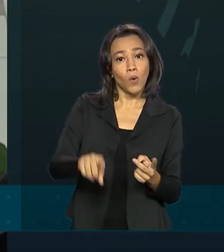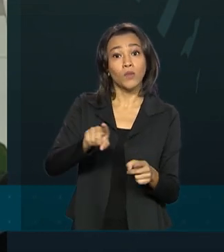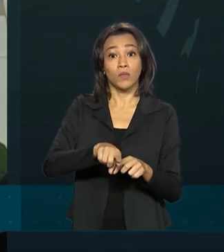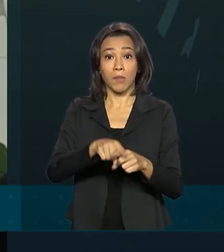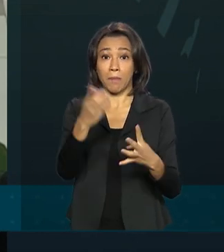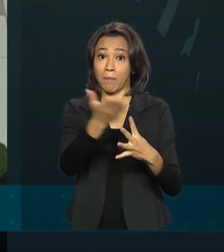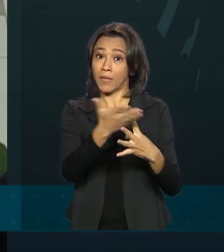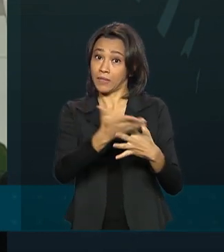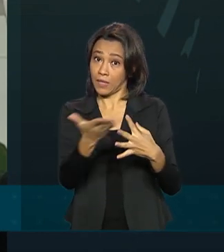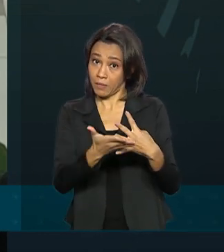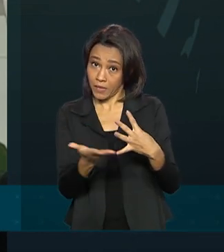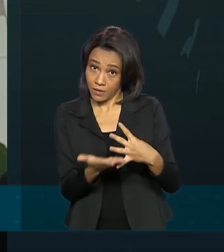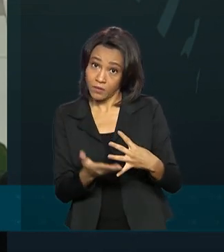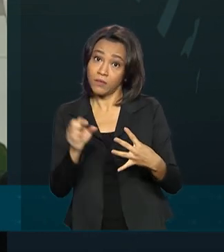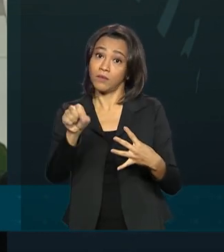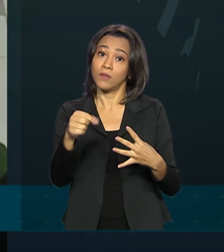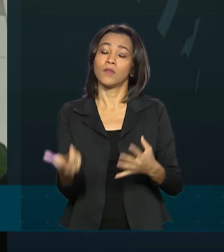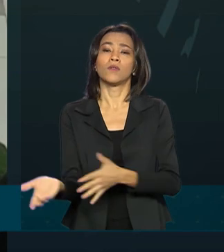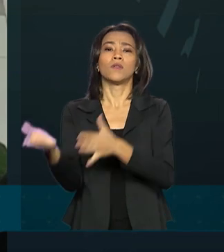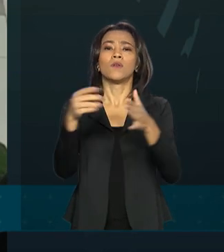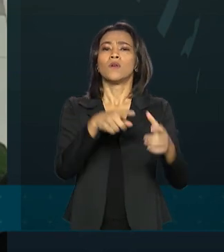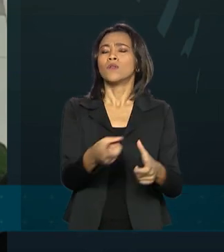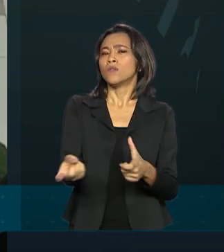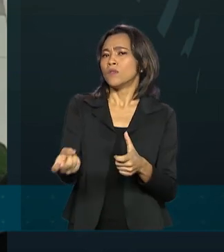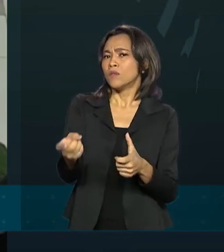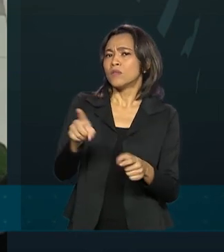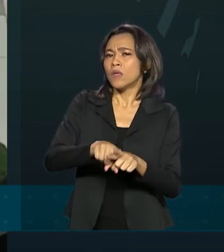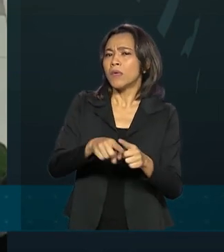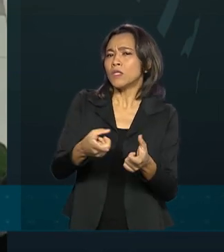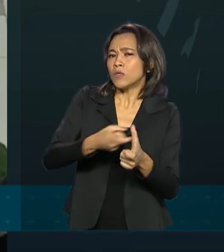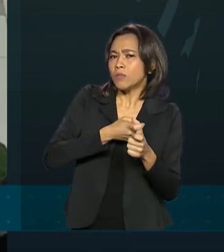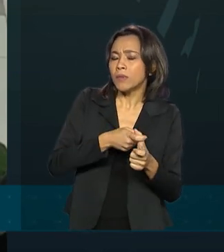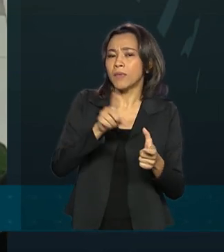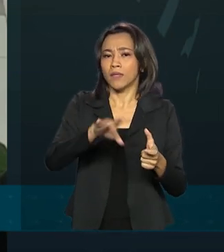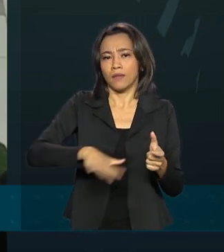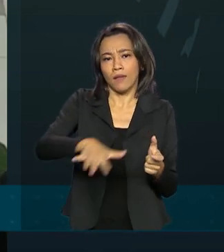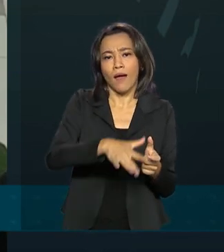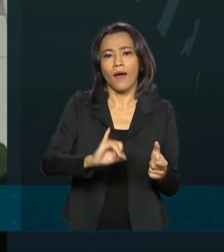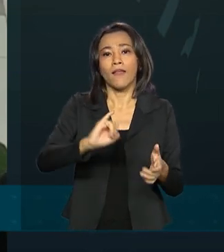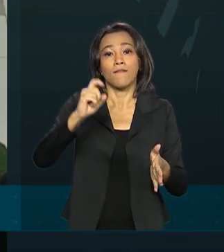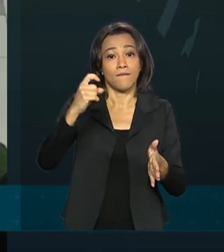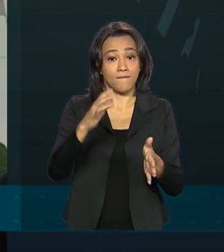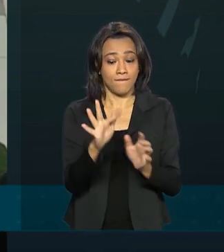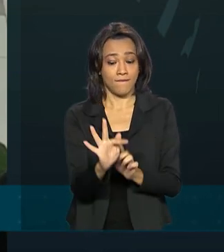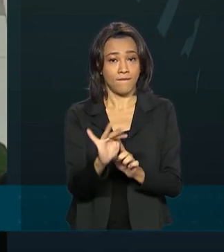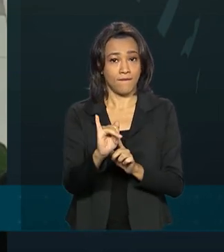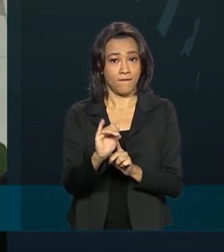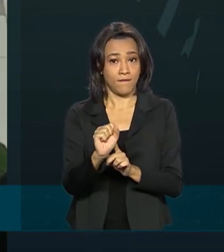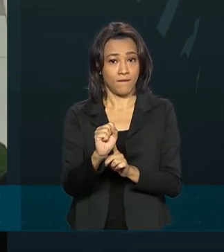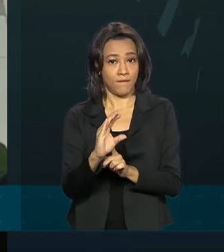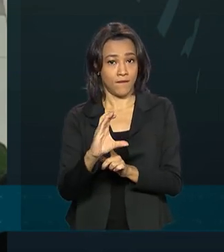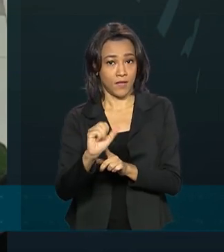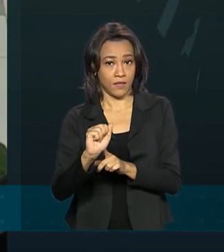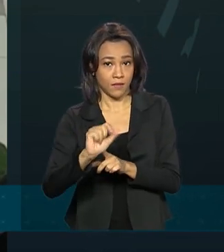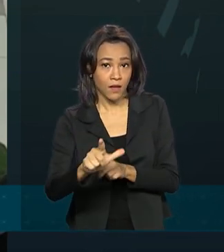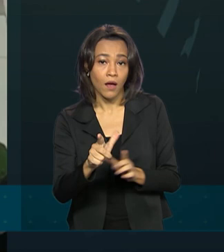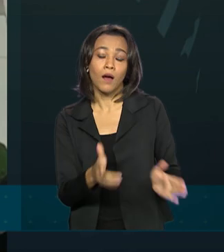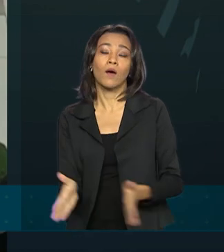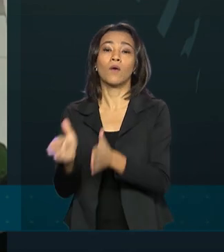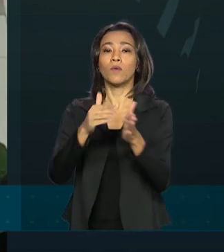parcelamento, suspendemos novos ajuizamentos de execuções fiscais e também procedimentos de